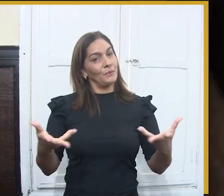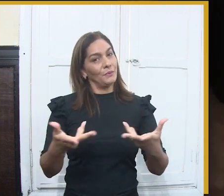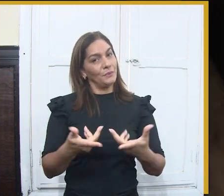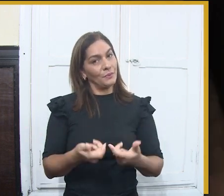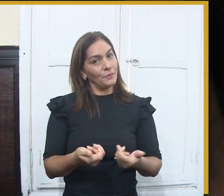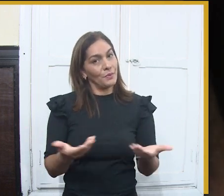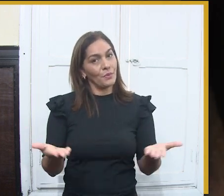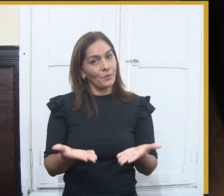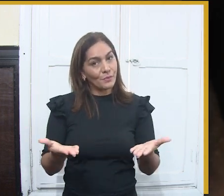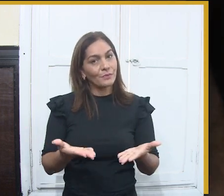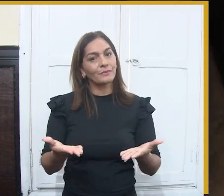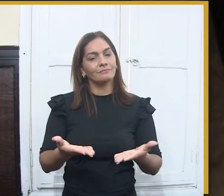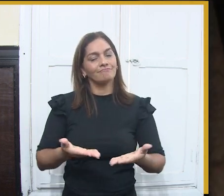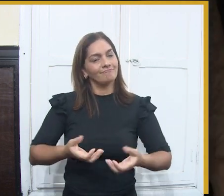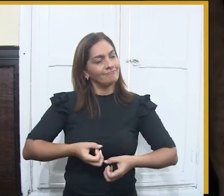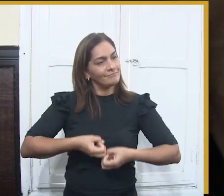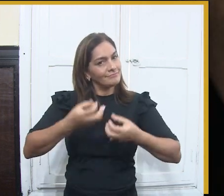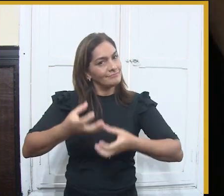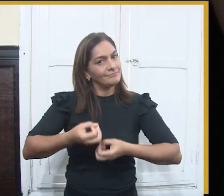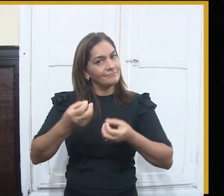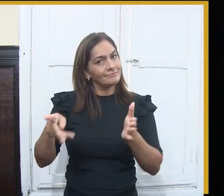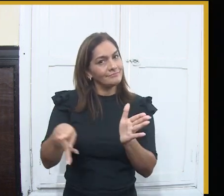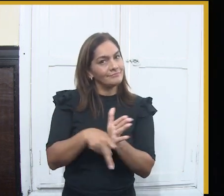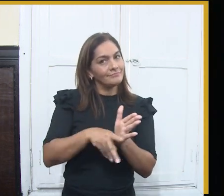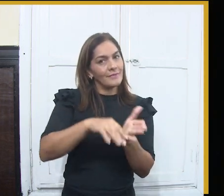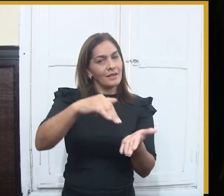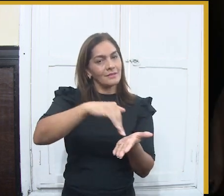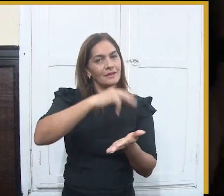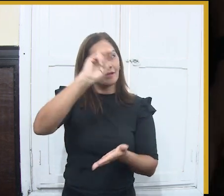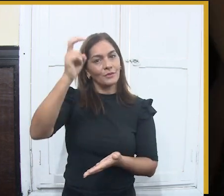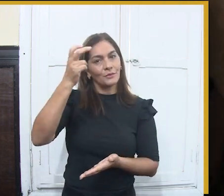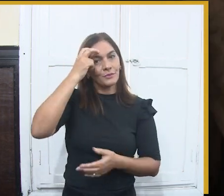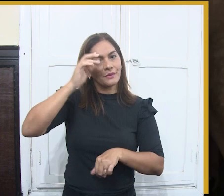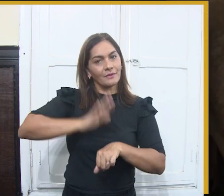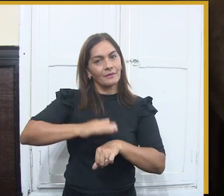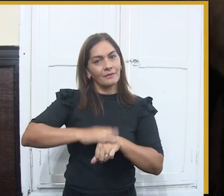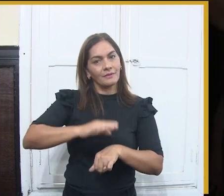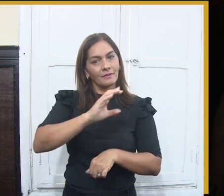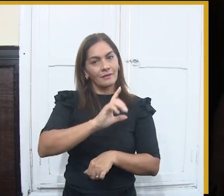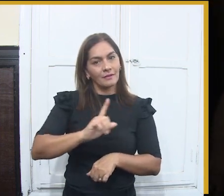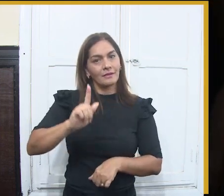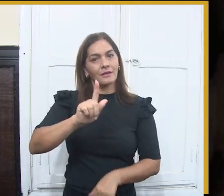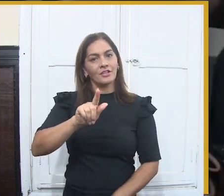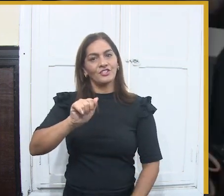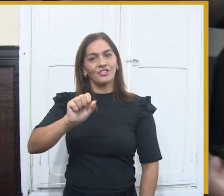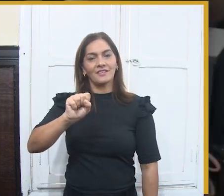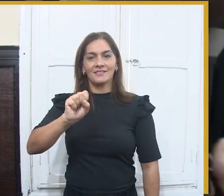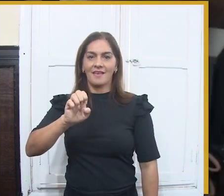principalmente, o contexto artístico e cultural do nosso São João. Muito obrigada pela atenção de vocês.